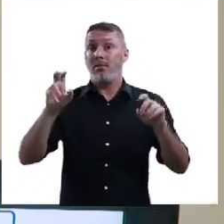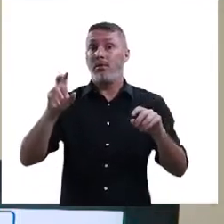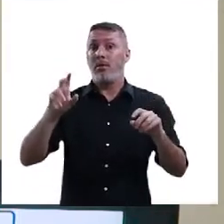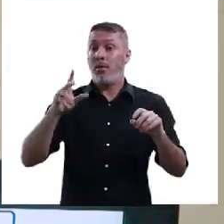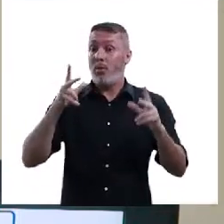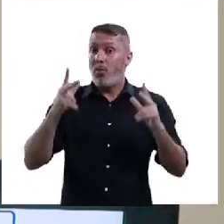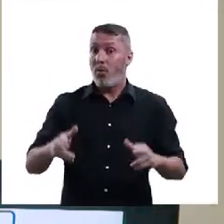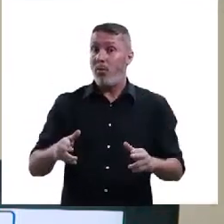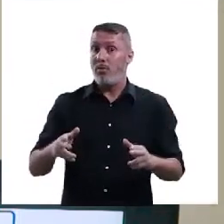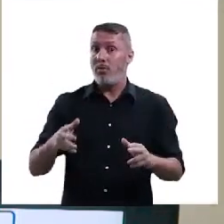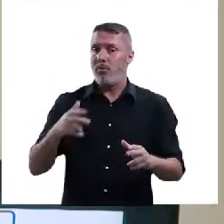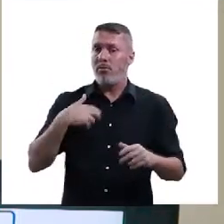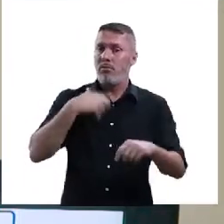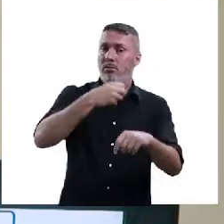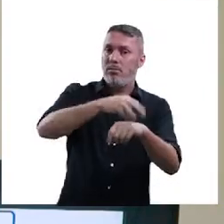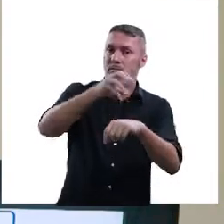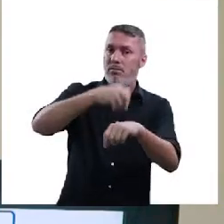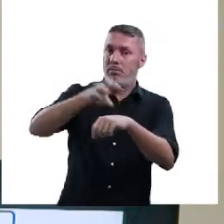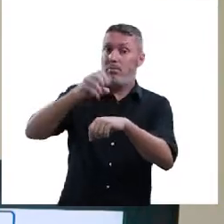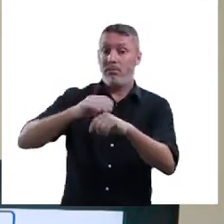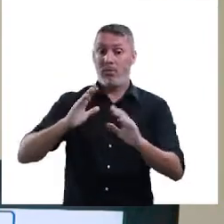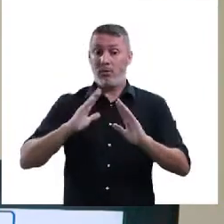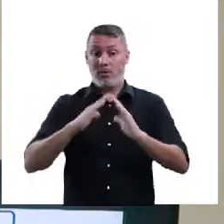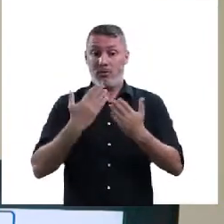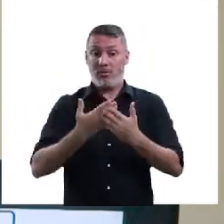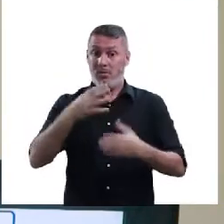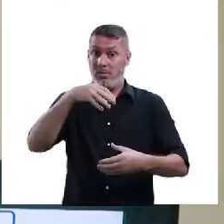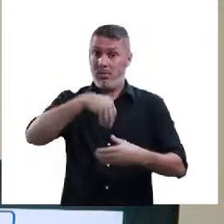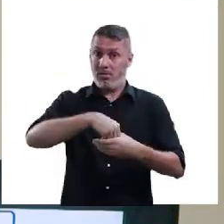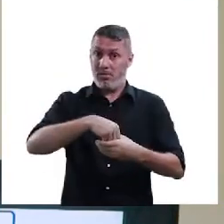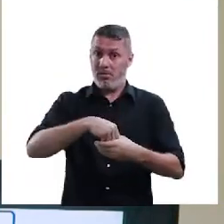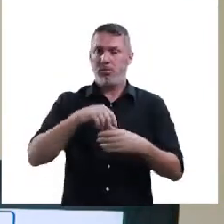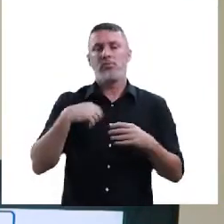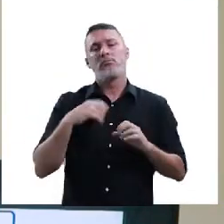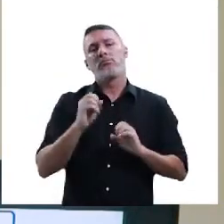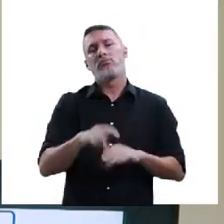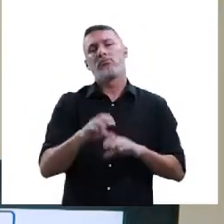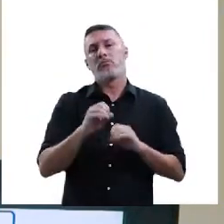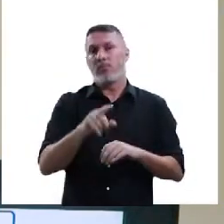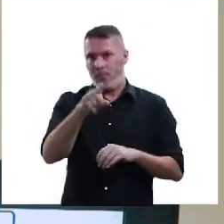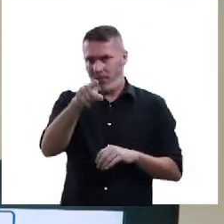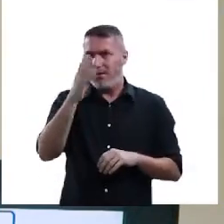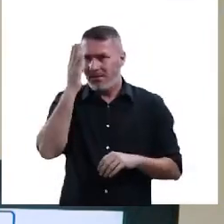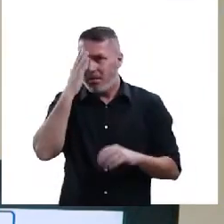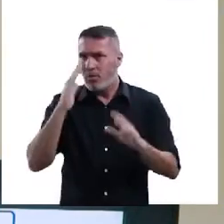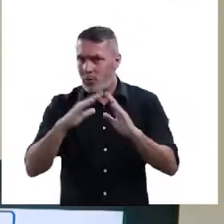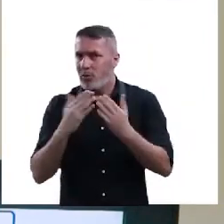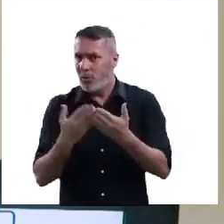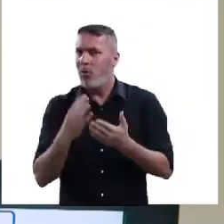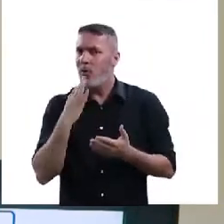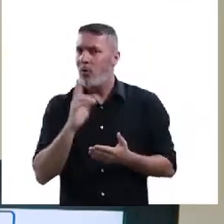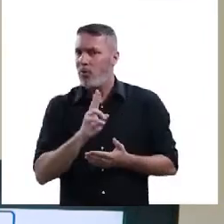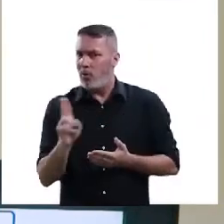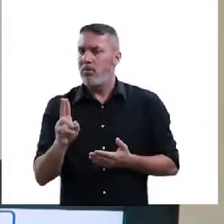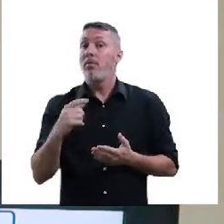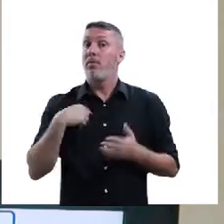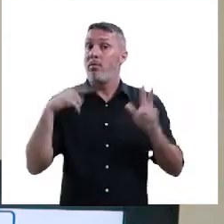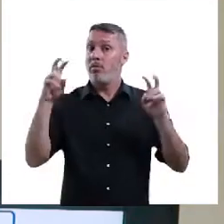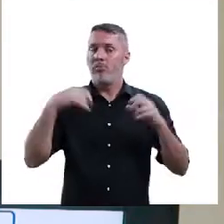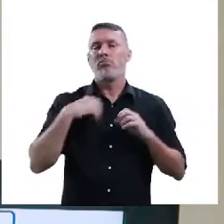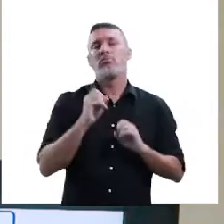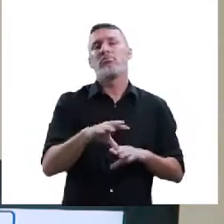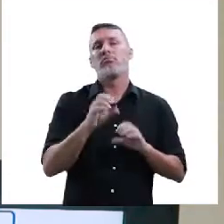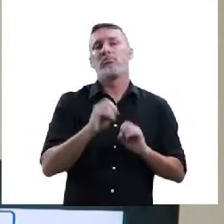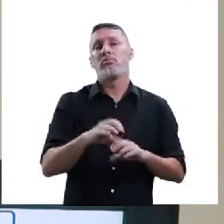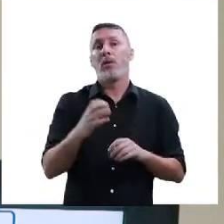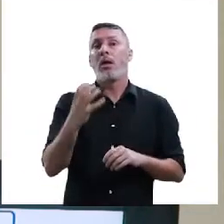curiosidade, eu estava trabalhando esse tema dentro daquela escola, se você faz parte dessa escola, você vai saber qual. Estava